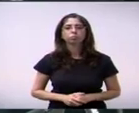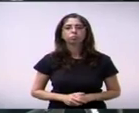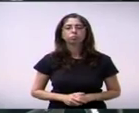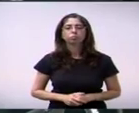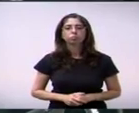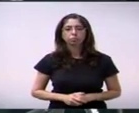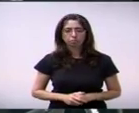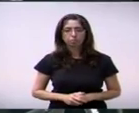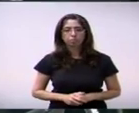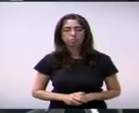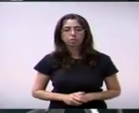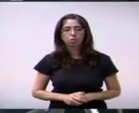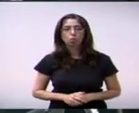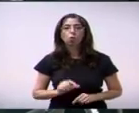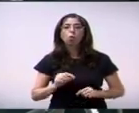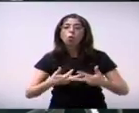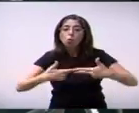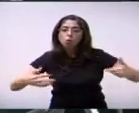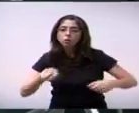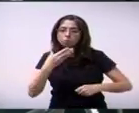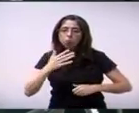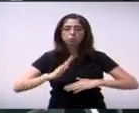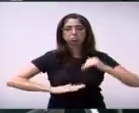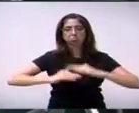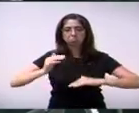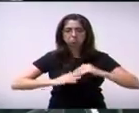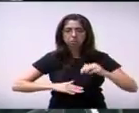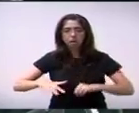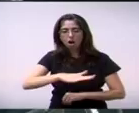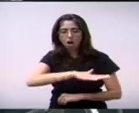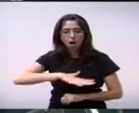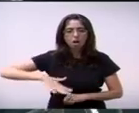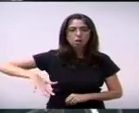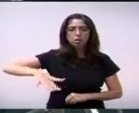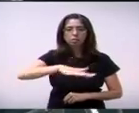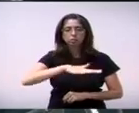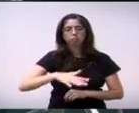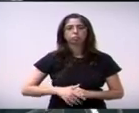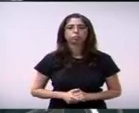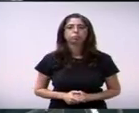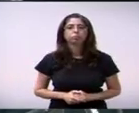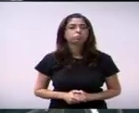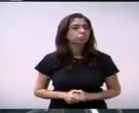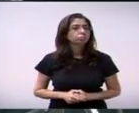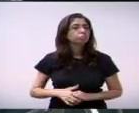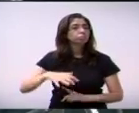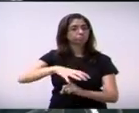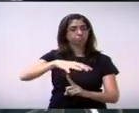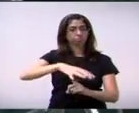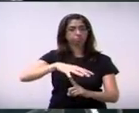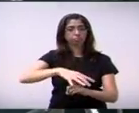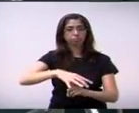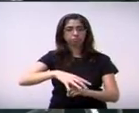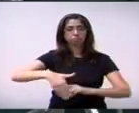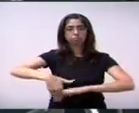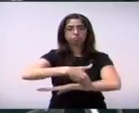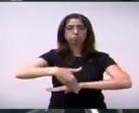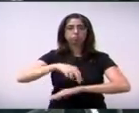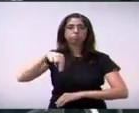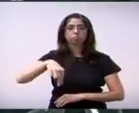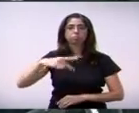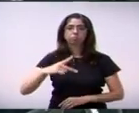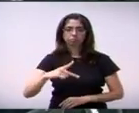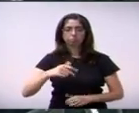de benfeitorias no local destinado para a praça situada à rua Nelson